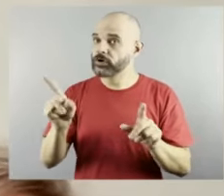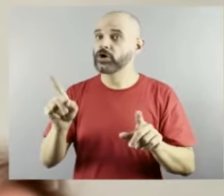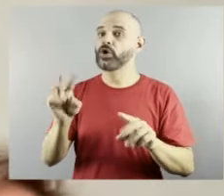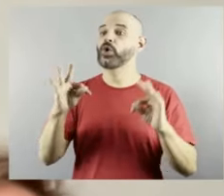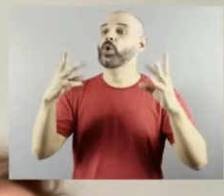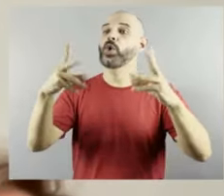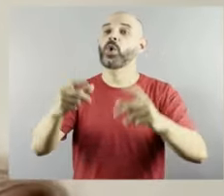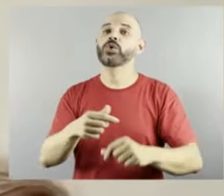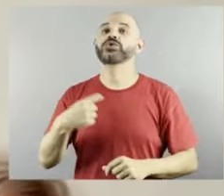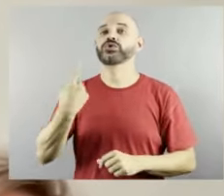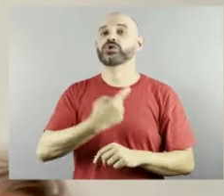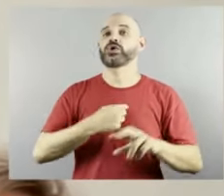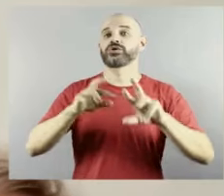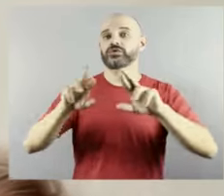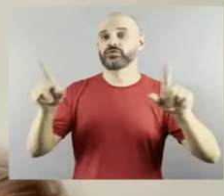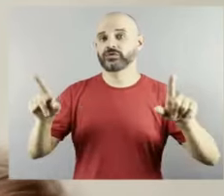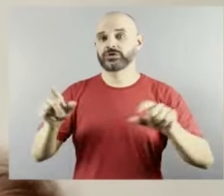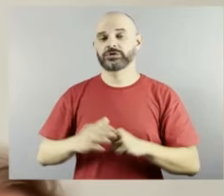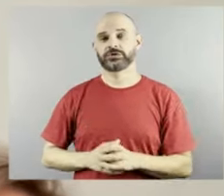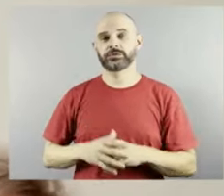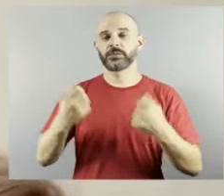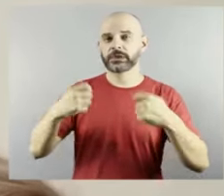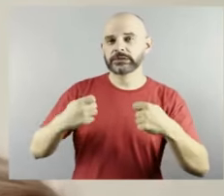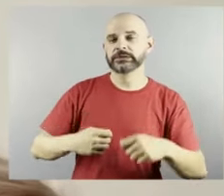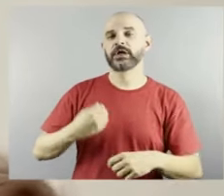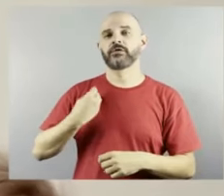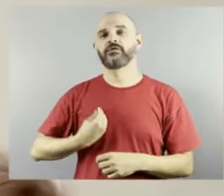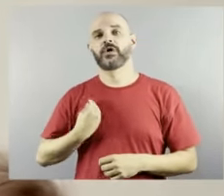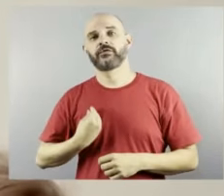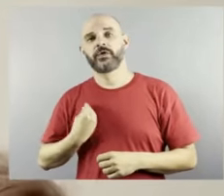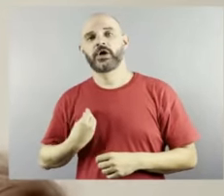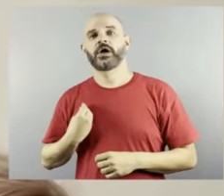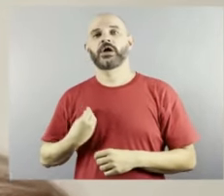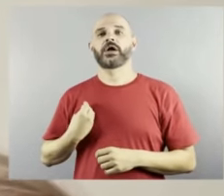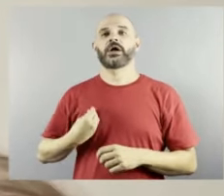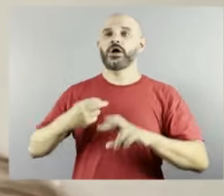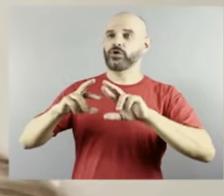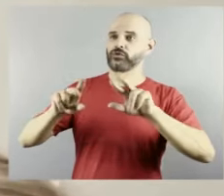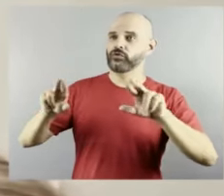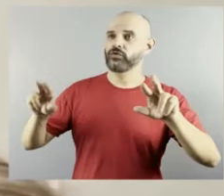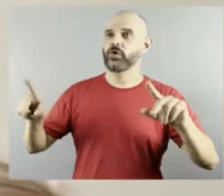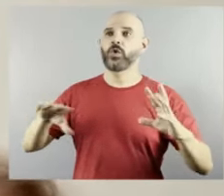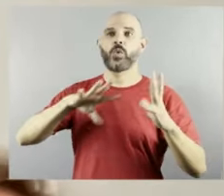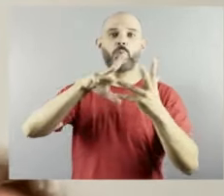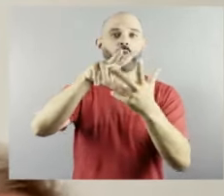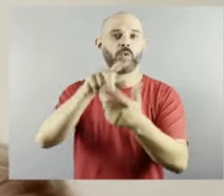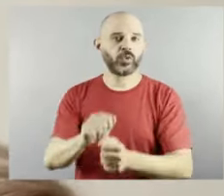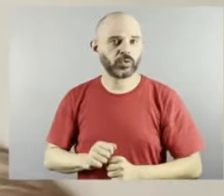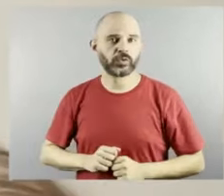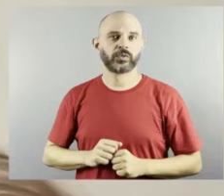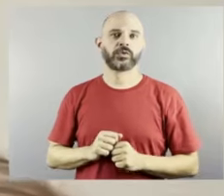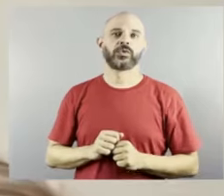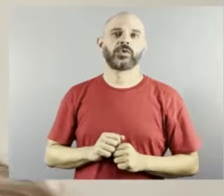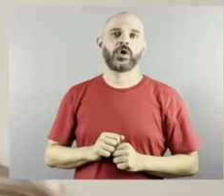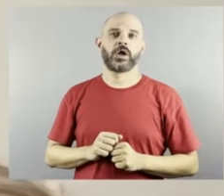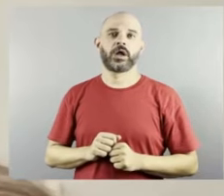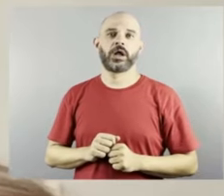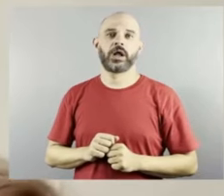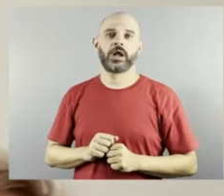com a diferença do mundo mais rico eu me torno mais eu aprendo